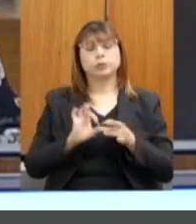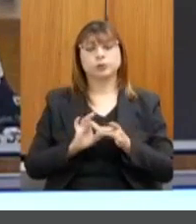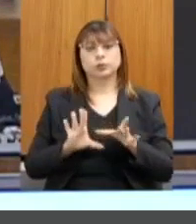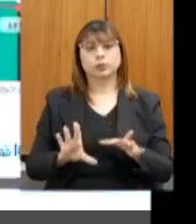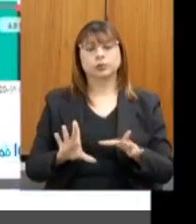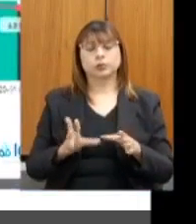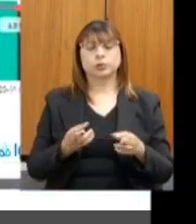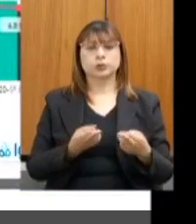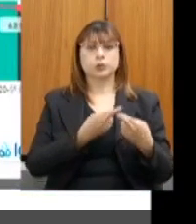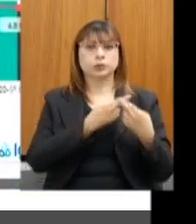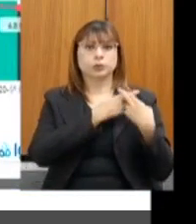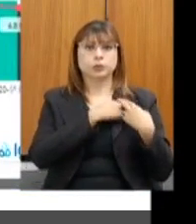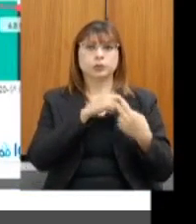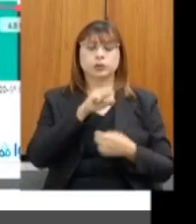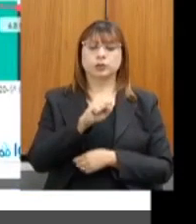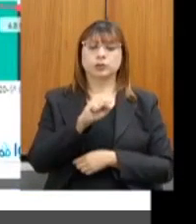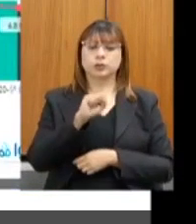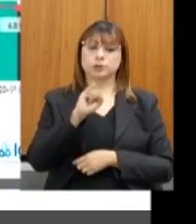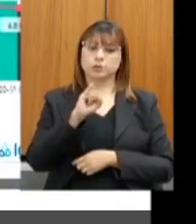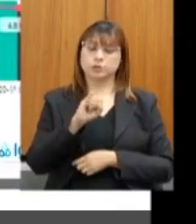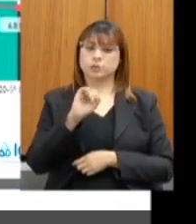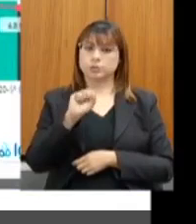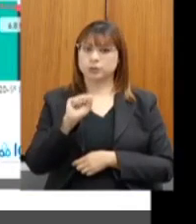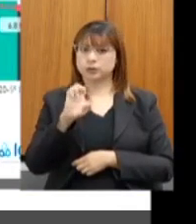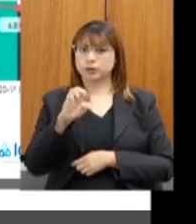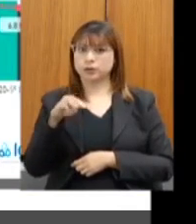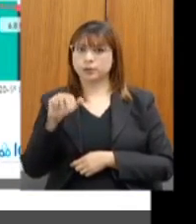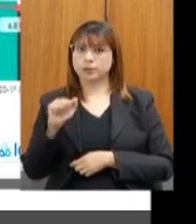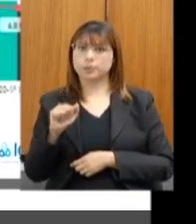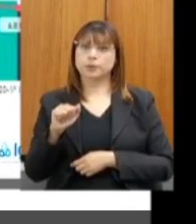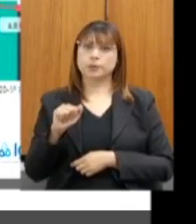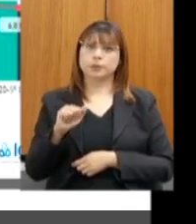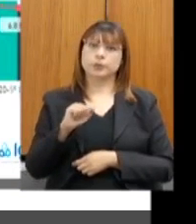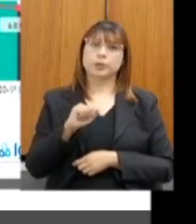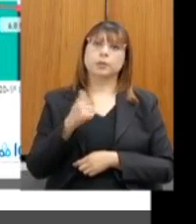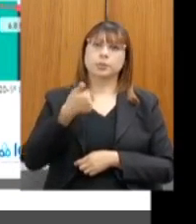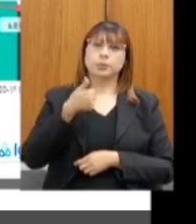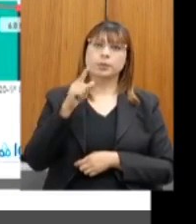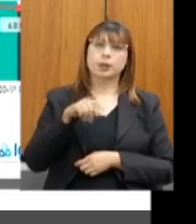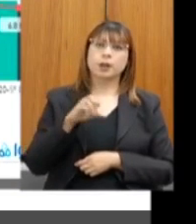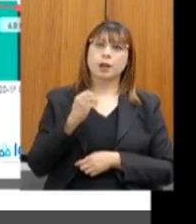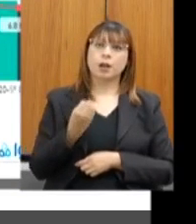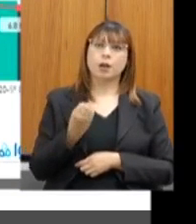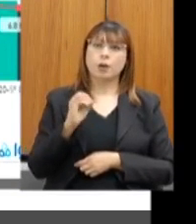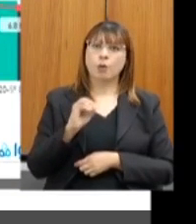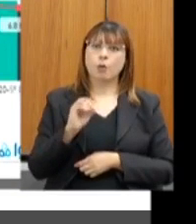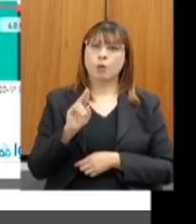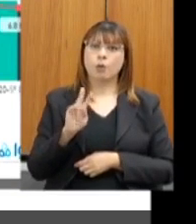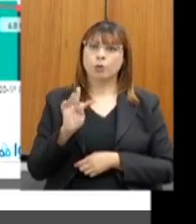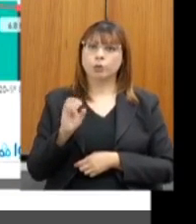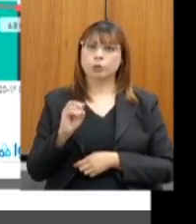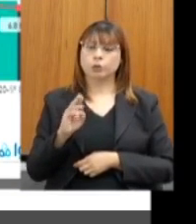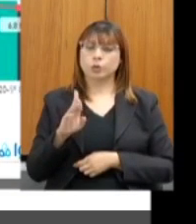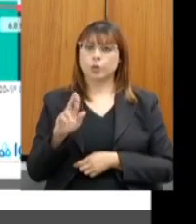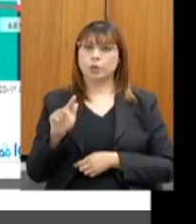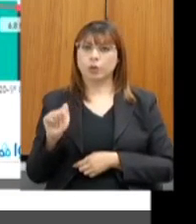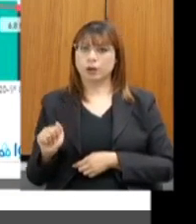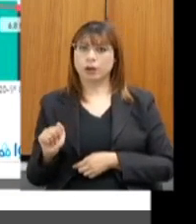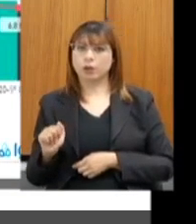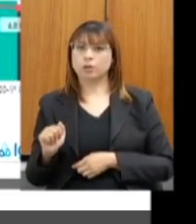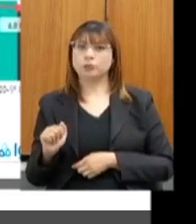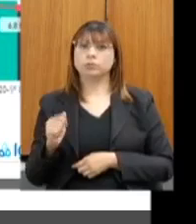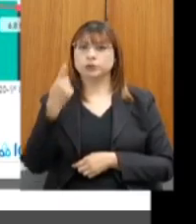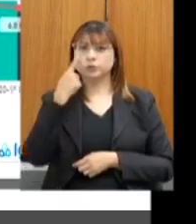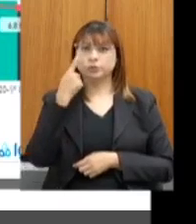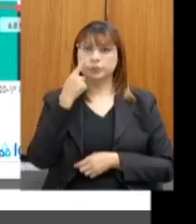responsabilidade do CISEMA. O primeiro, a produtividade de outorga, e nós comparamos aqui a nossa meta com o realizado.